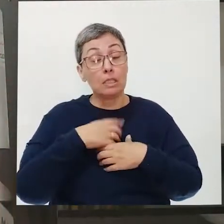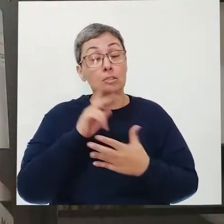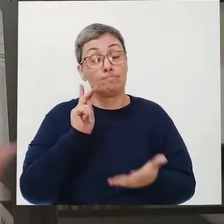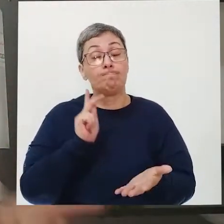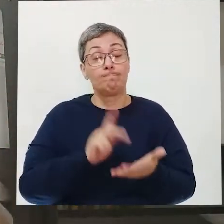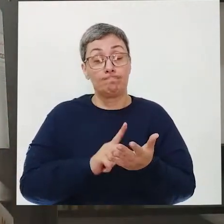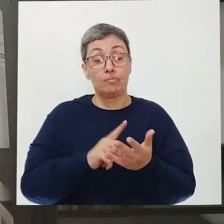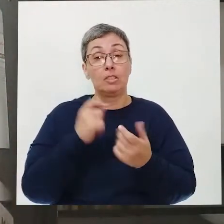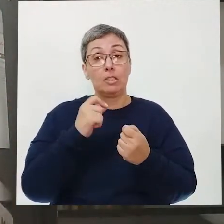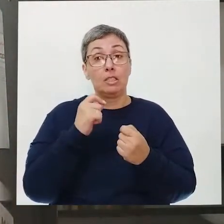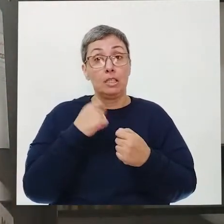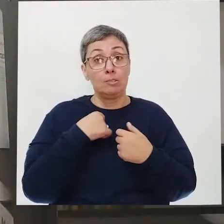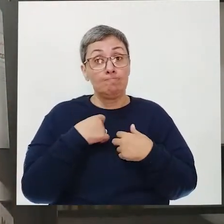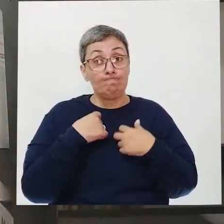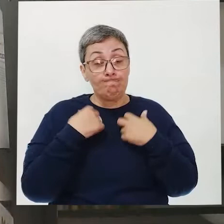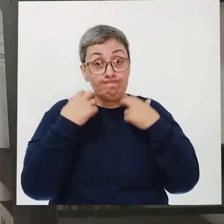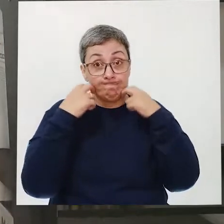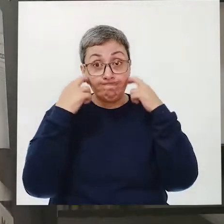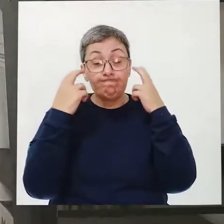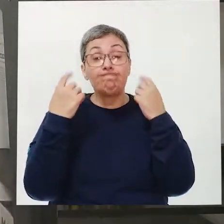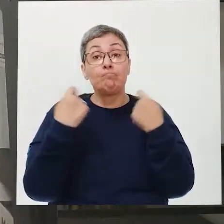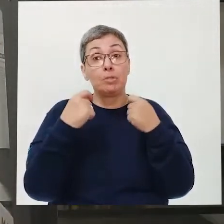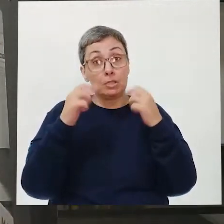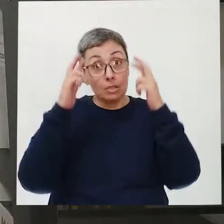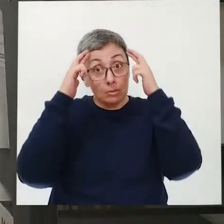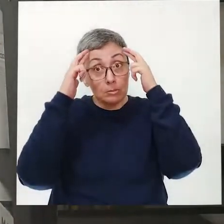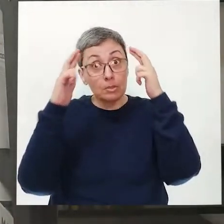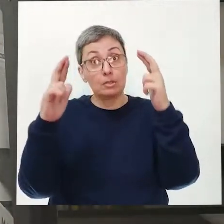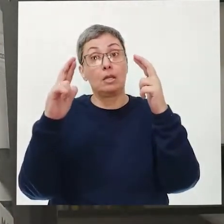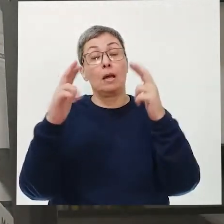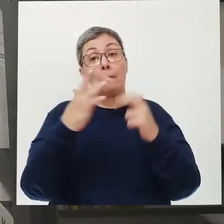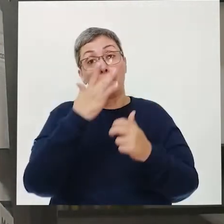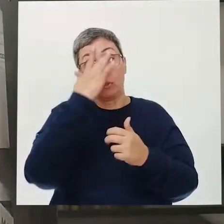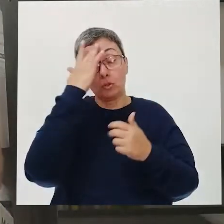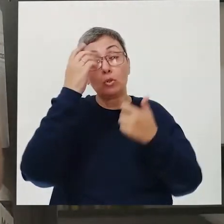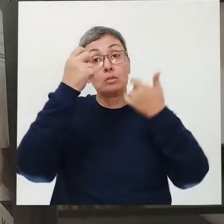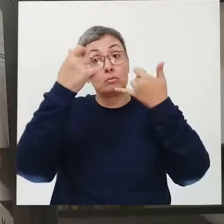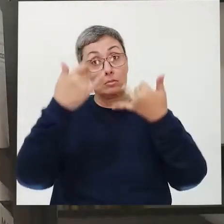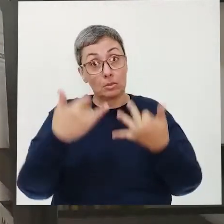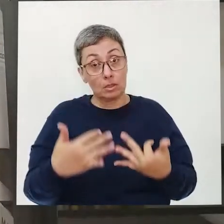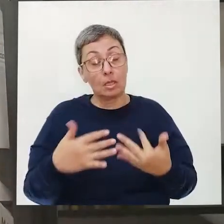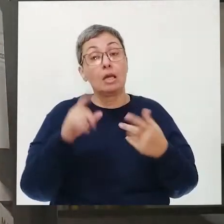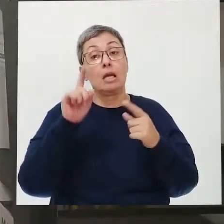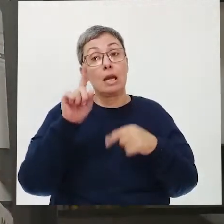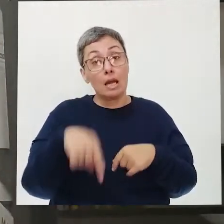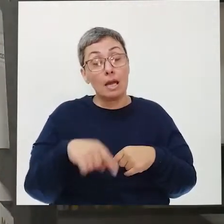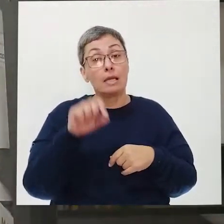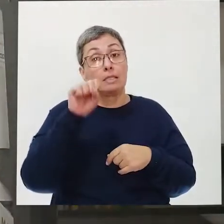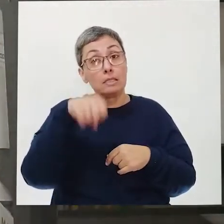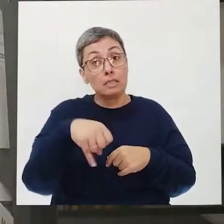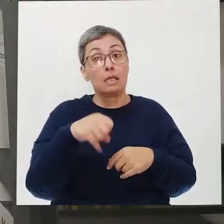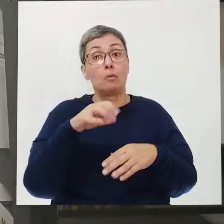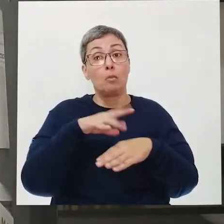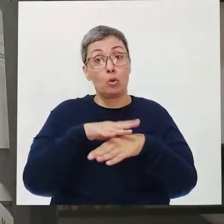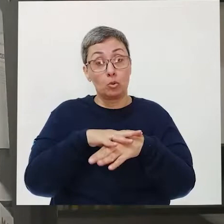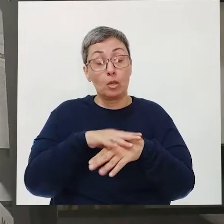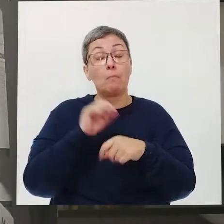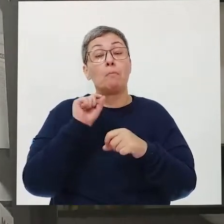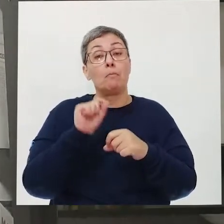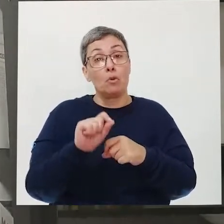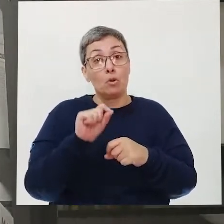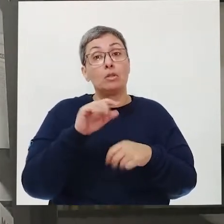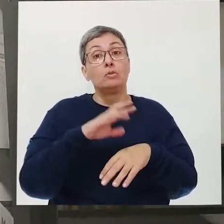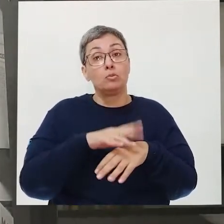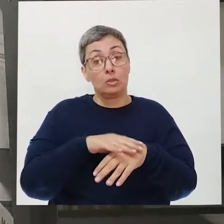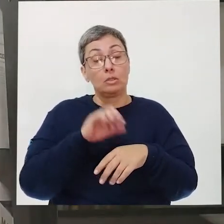real e é constrangedor. A gente precisa sempre respeitar, né? Quando alguém fala isso, porque isso é sim uma doença, pode chegar a ser